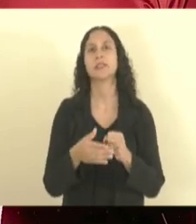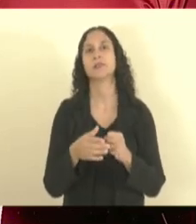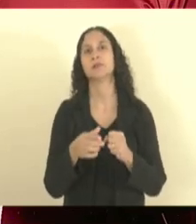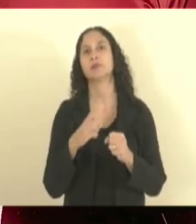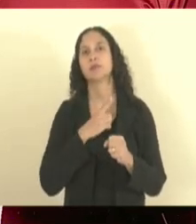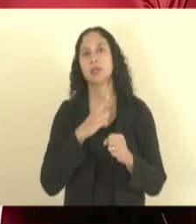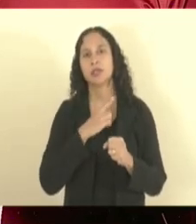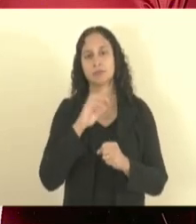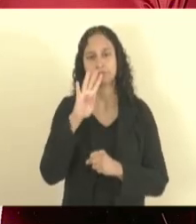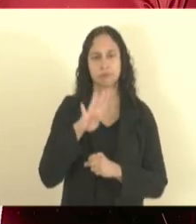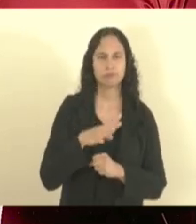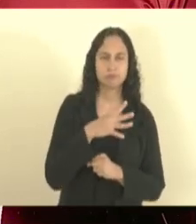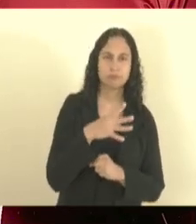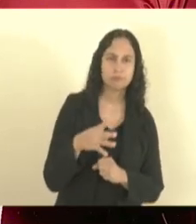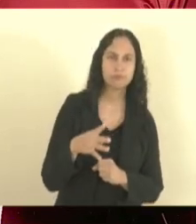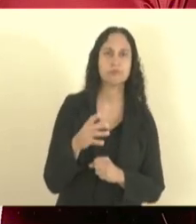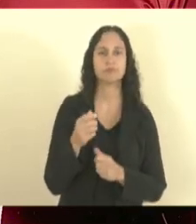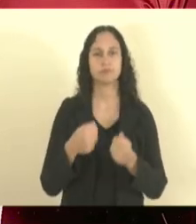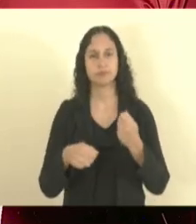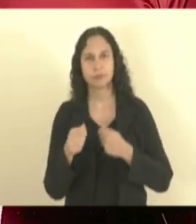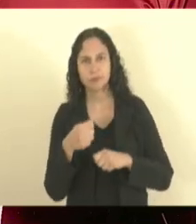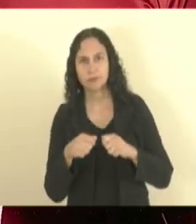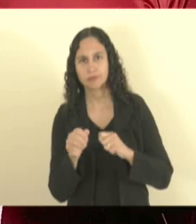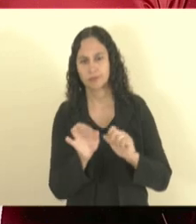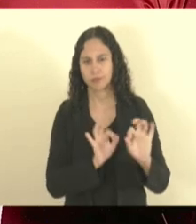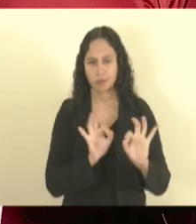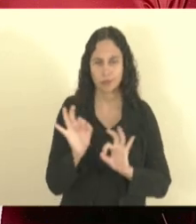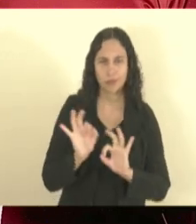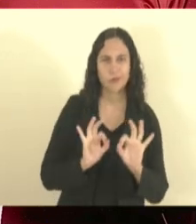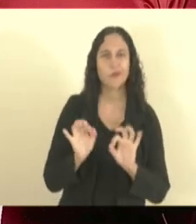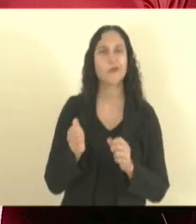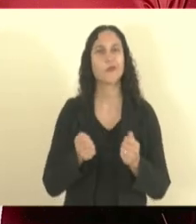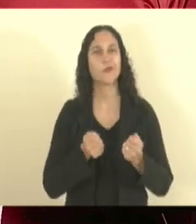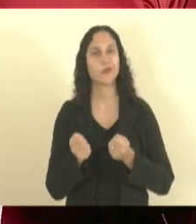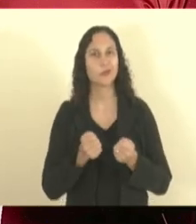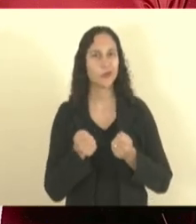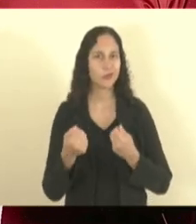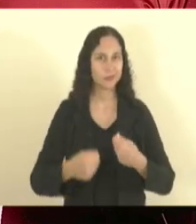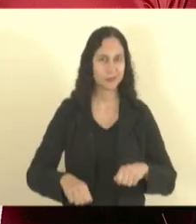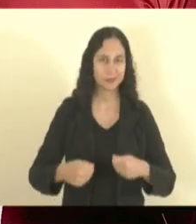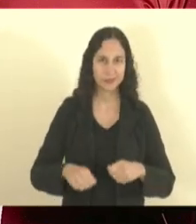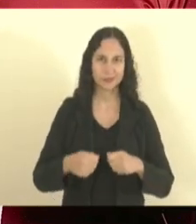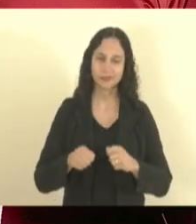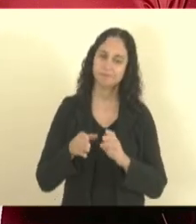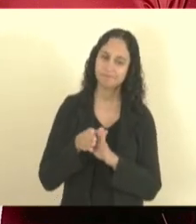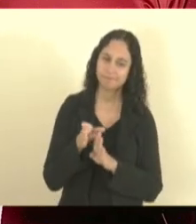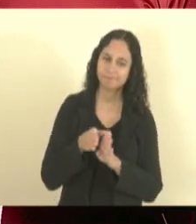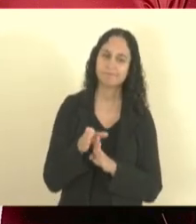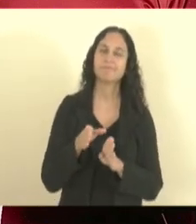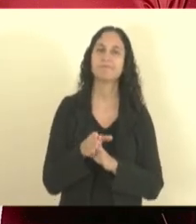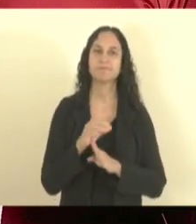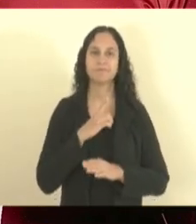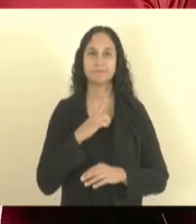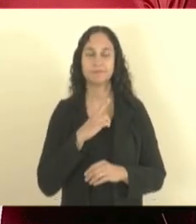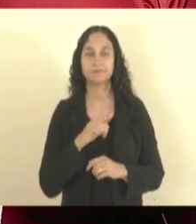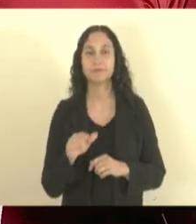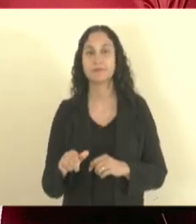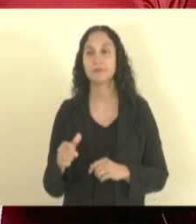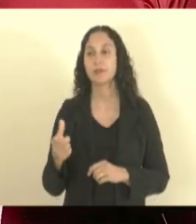fazer um balanço lá rudimentar, mas que a pessoa tenha o controle. Então, assim, nós temos uma inadimplência